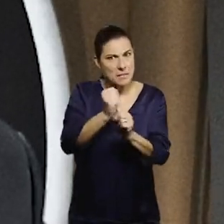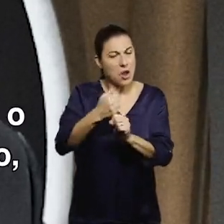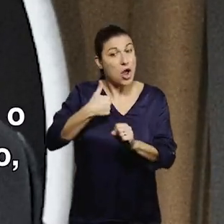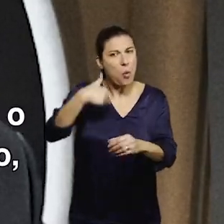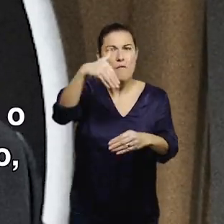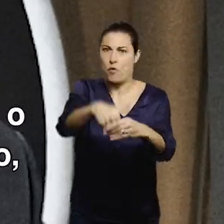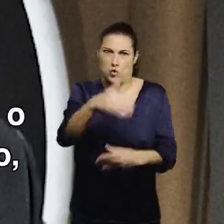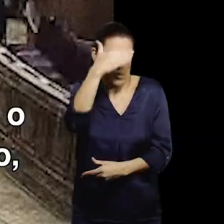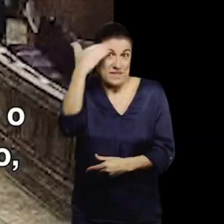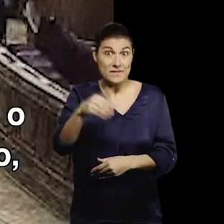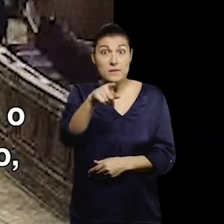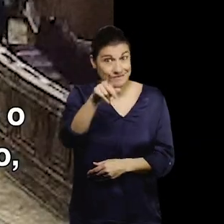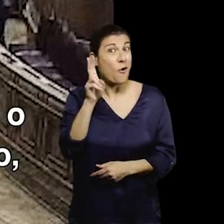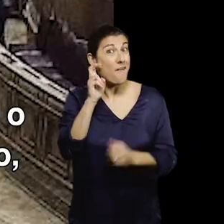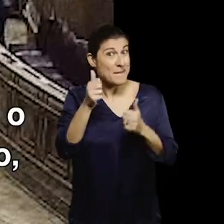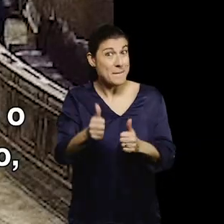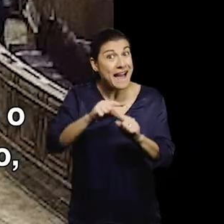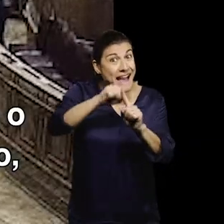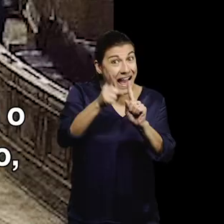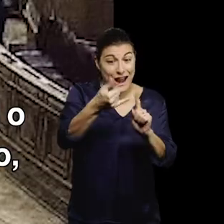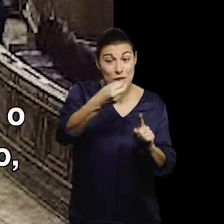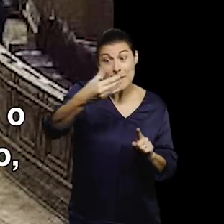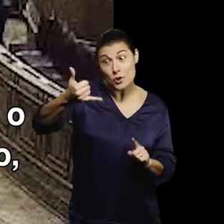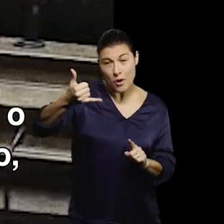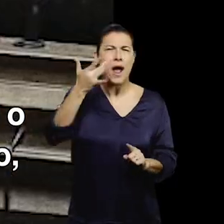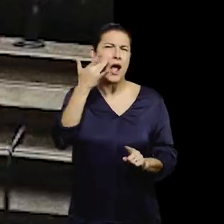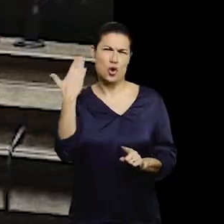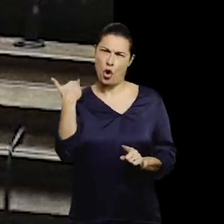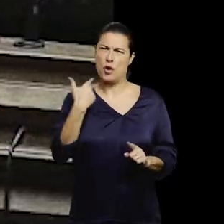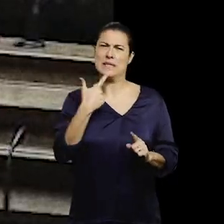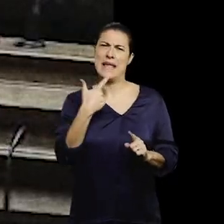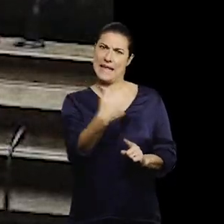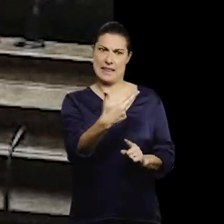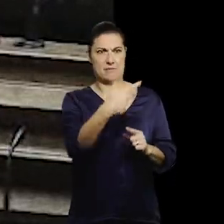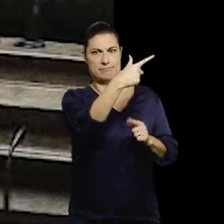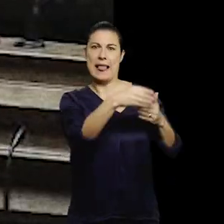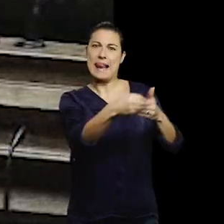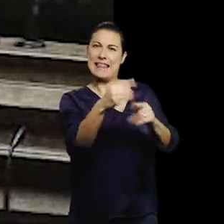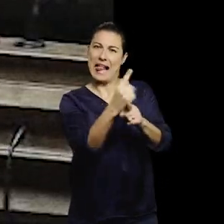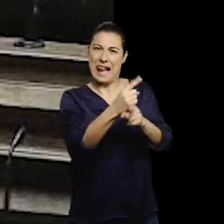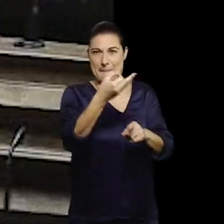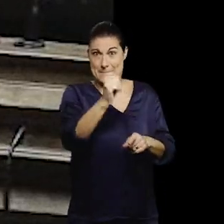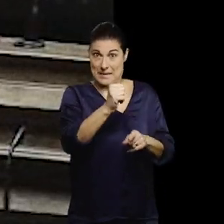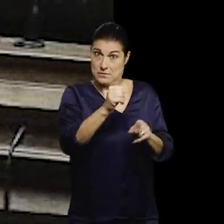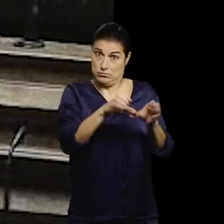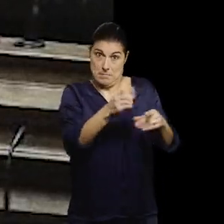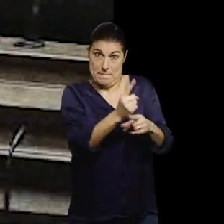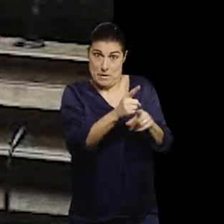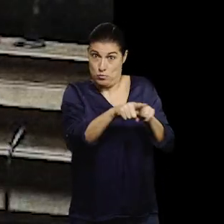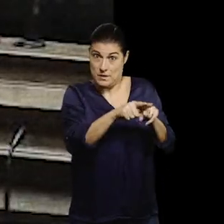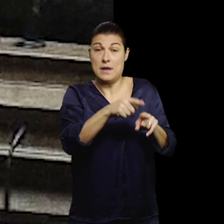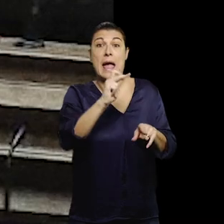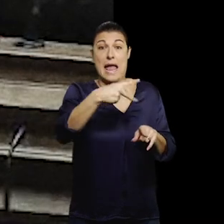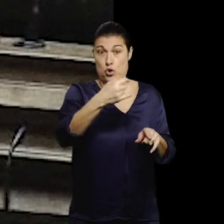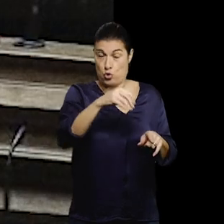ouviu bem. Em 2012, António Costa criticava o então líder do seu próprio partido, António José Seguro, por ter viabilizado as alterações à lei